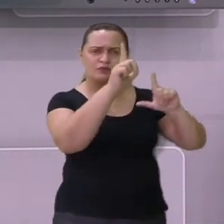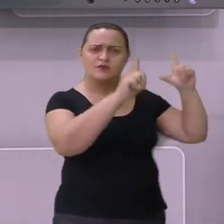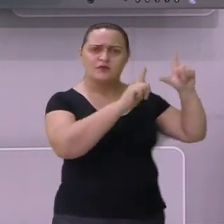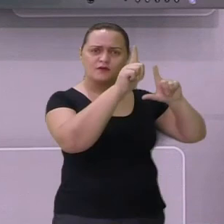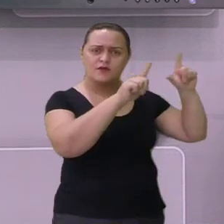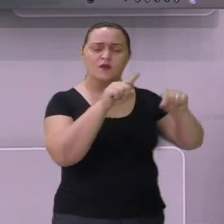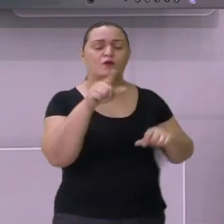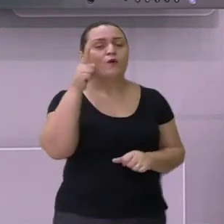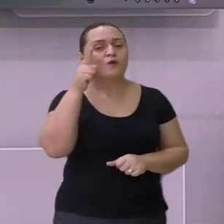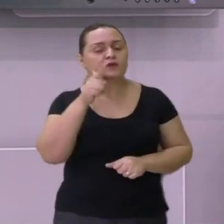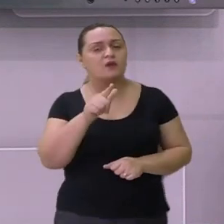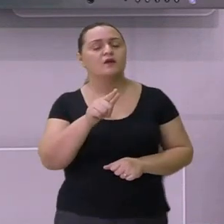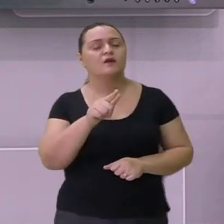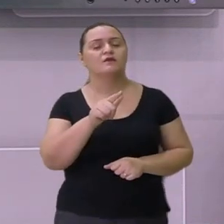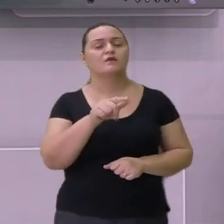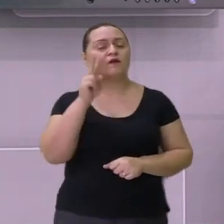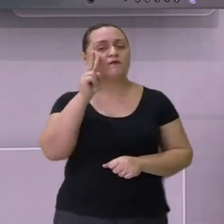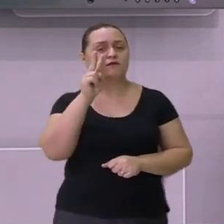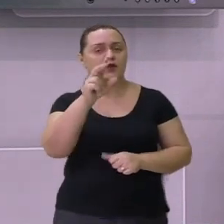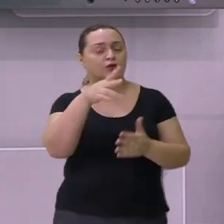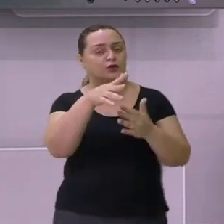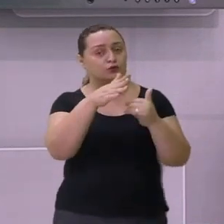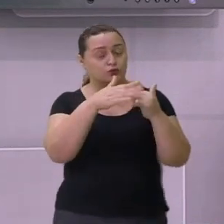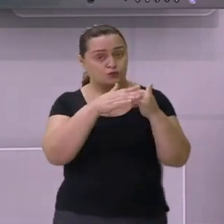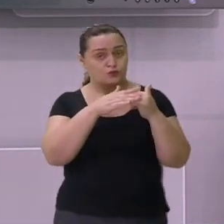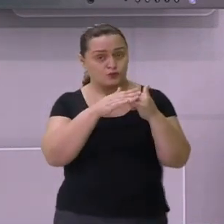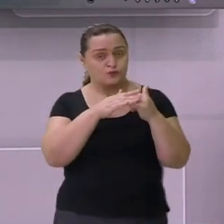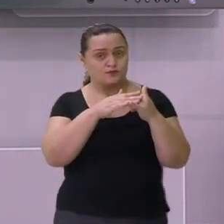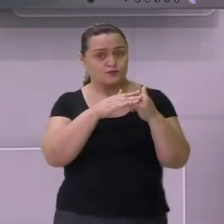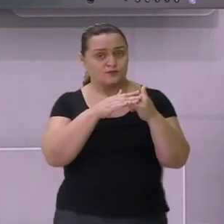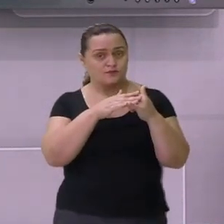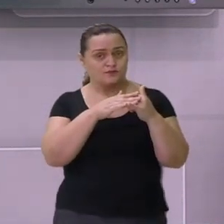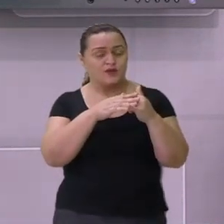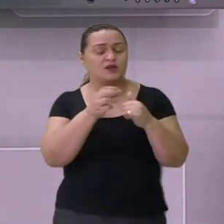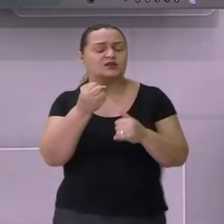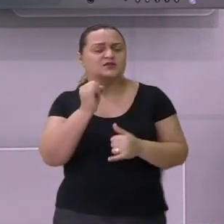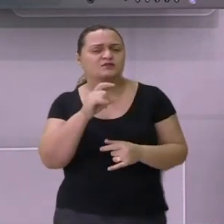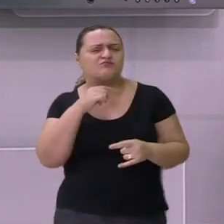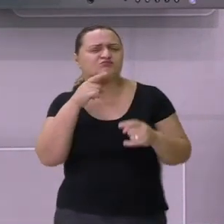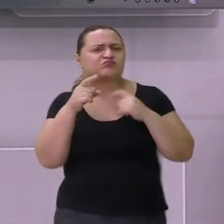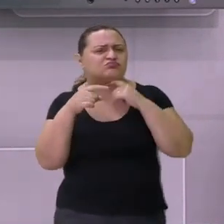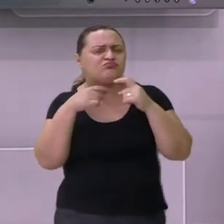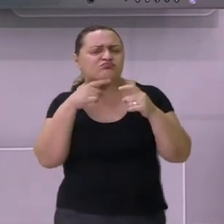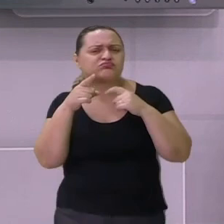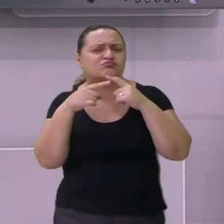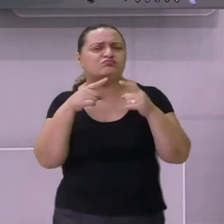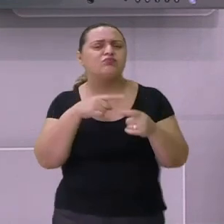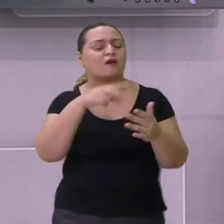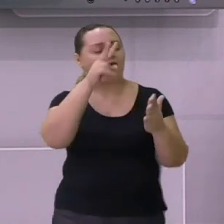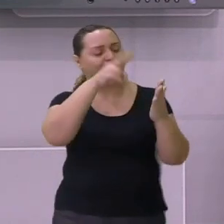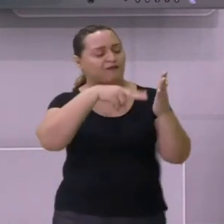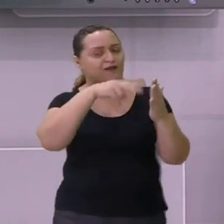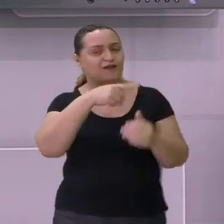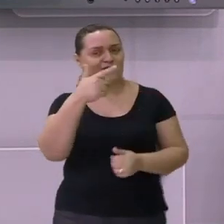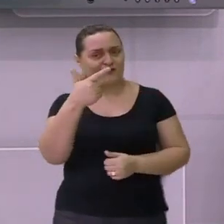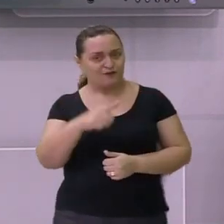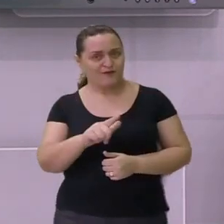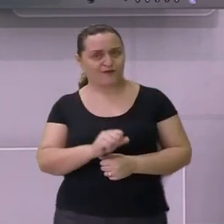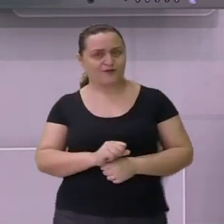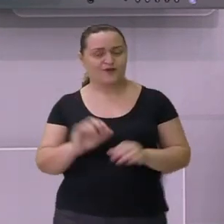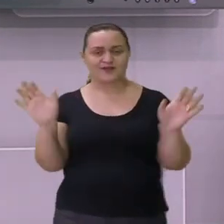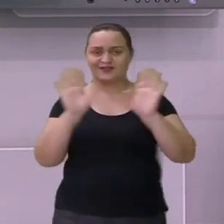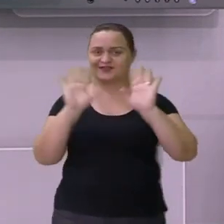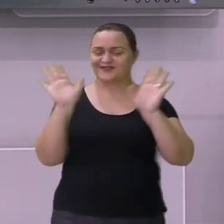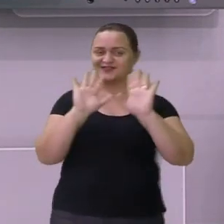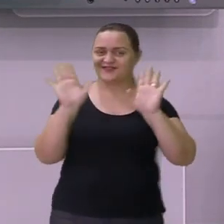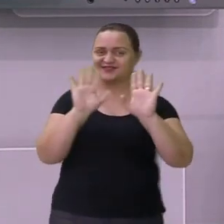você consegue assistir lá no YouTube. E se ficar com dúvida, assista novamente, ok? Até a